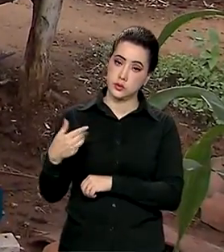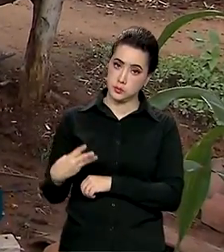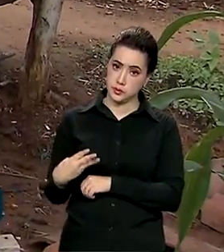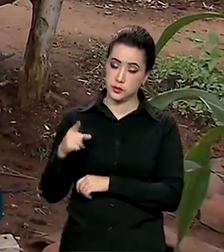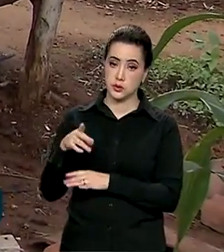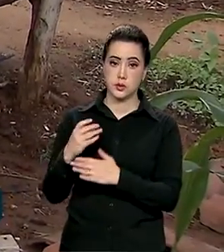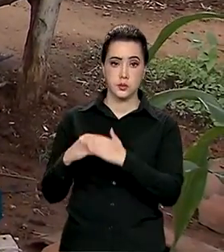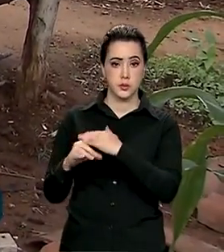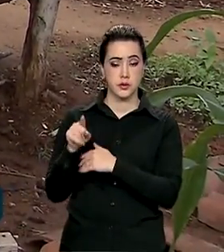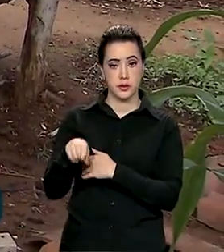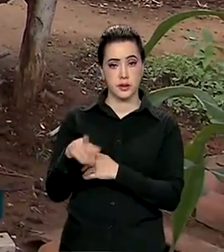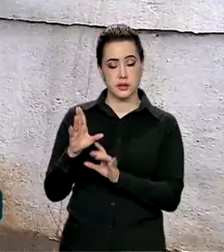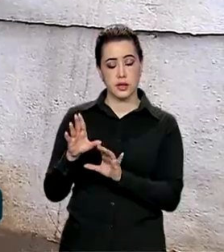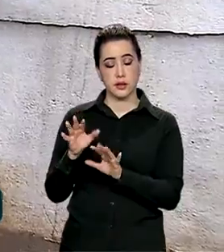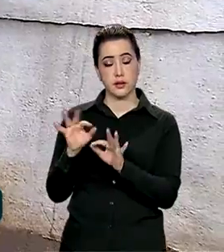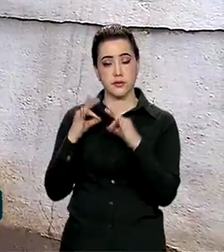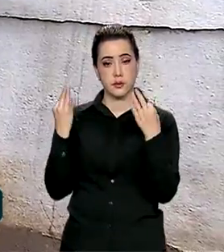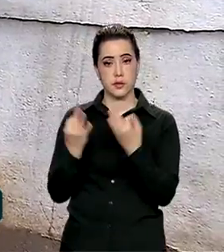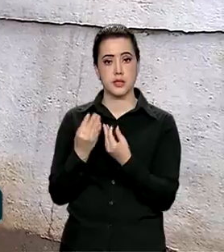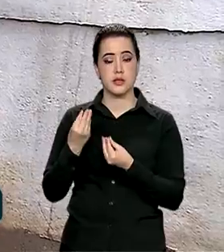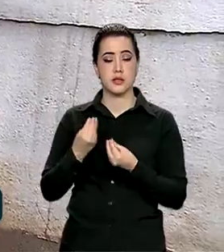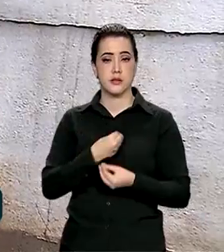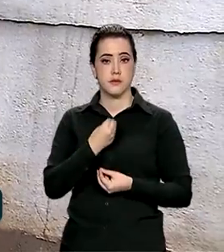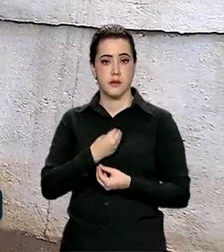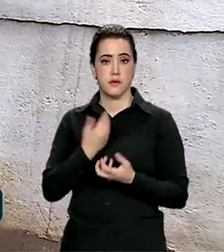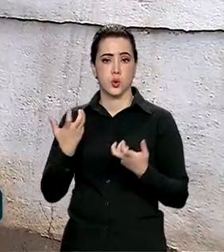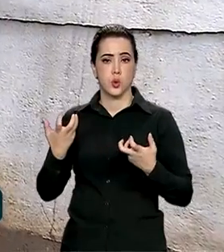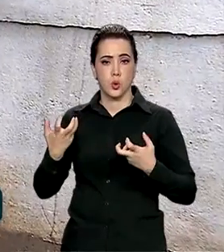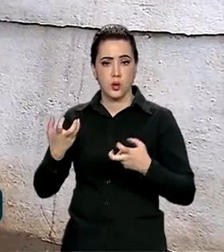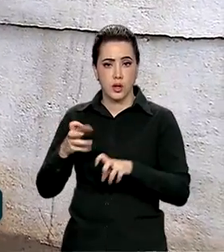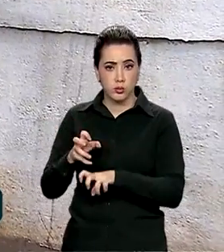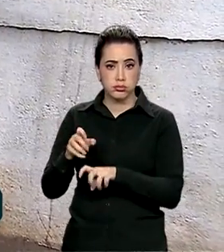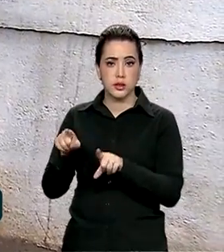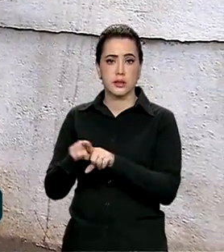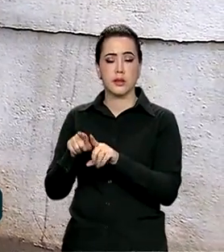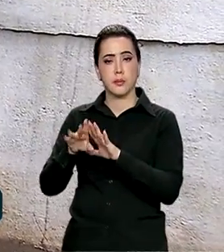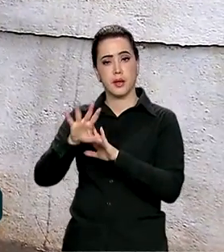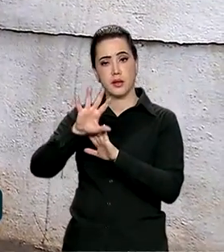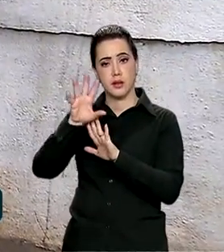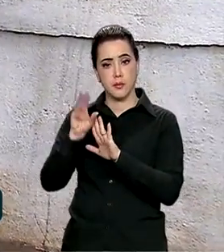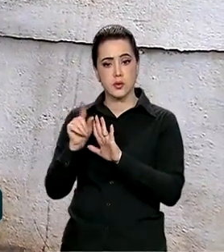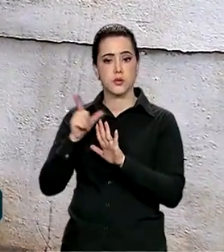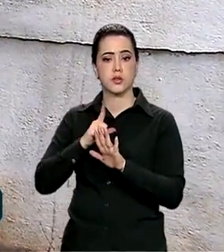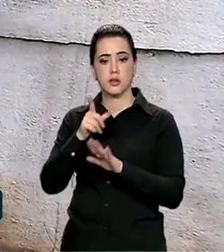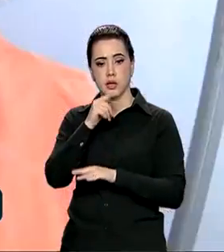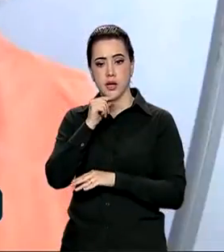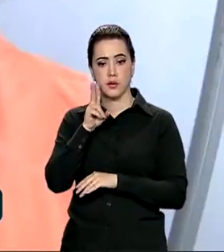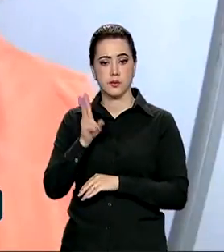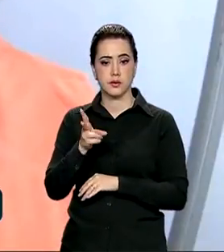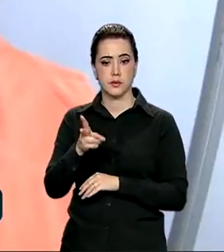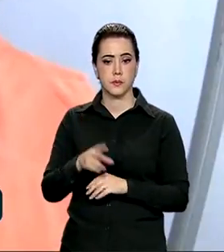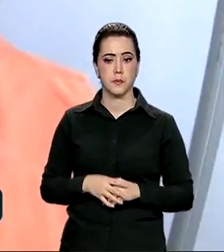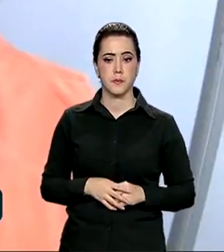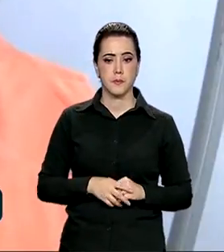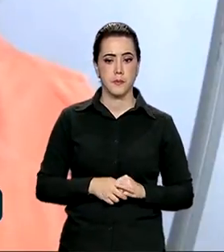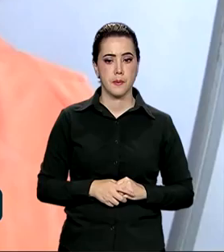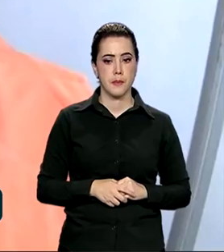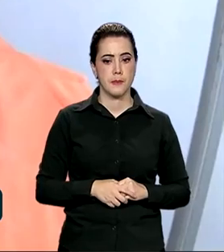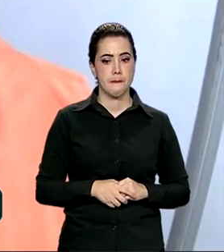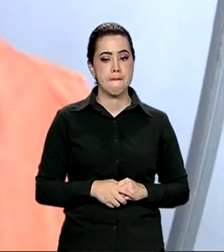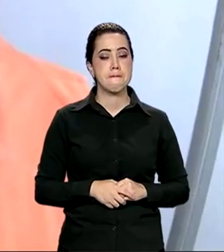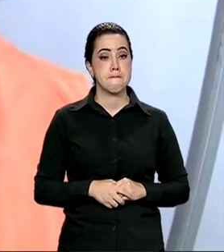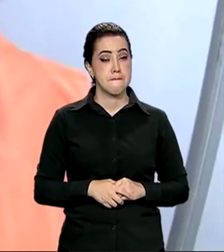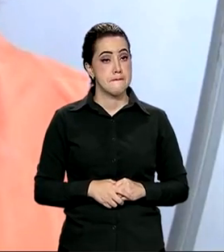garantir que famílias do semiárido e da região amazônica tenham acesso regular à água. É um programa muito